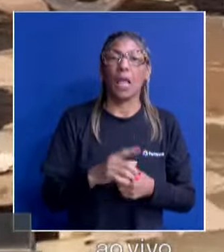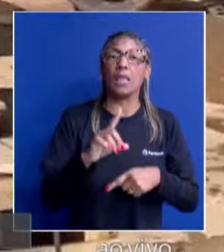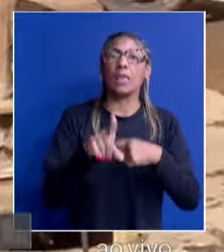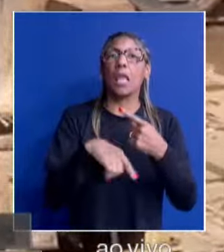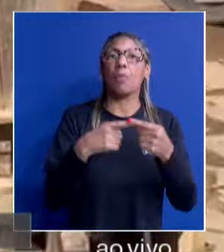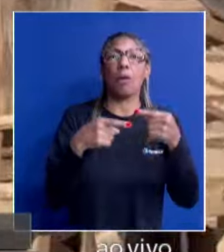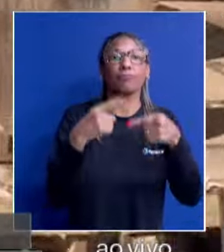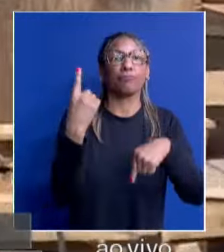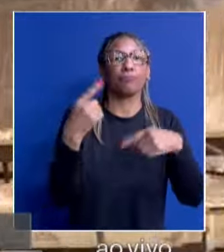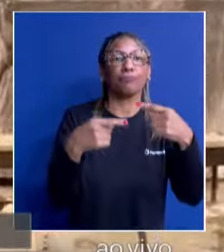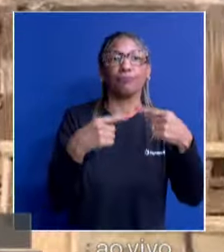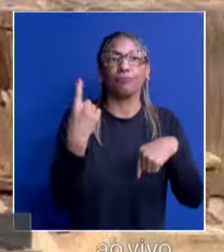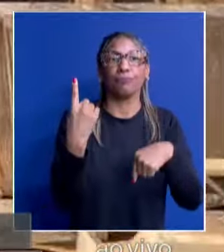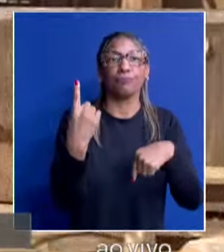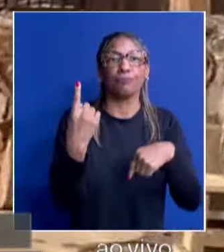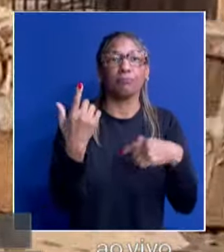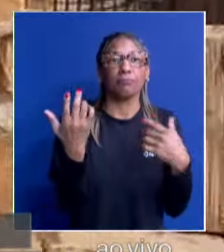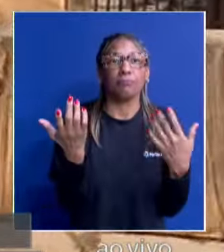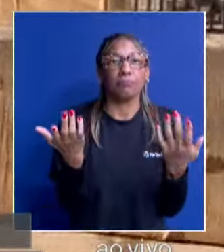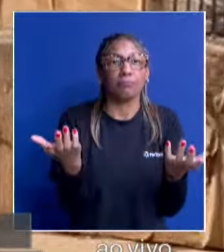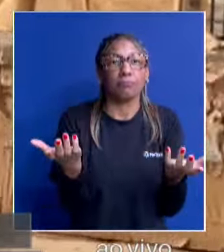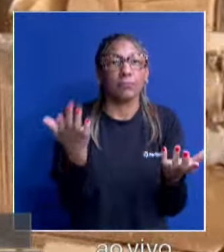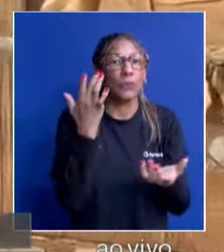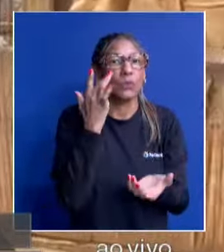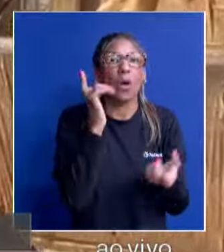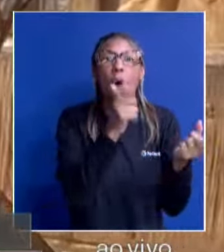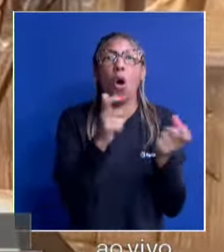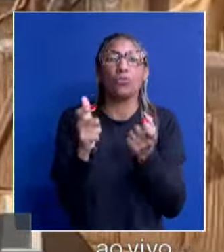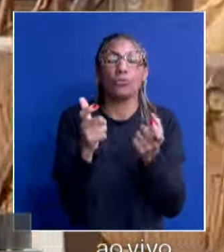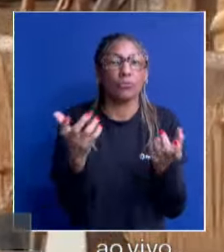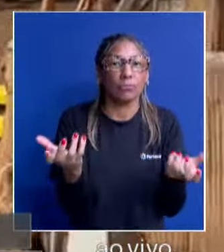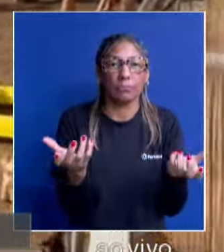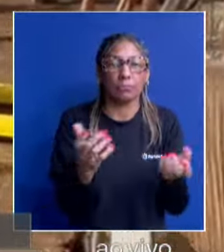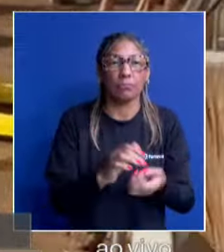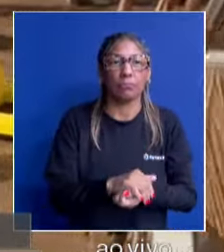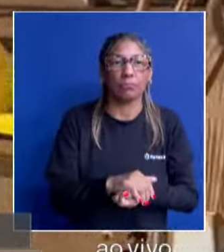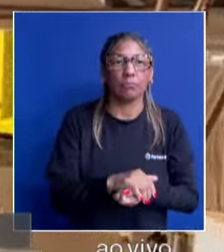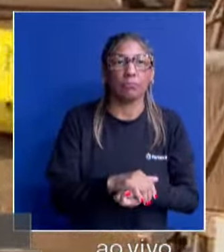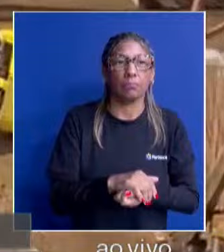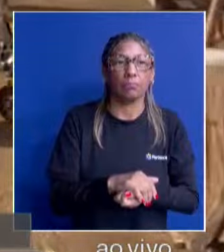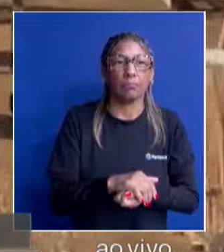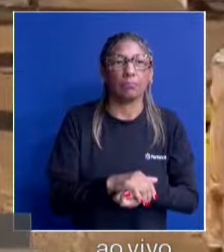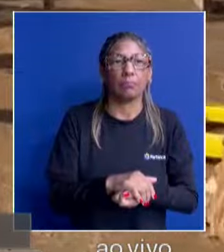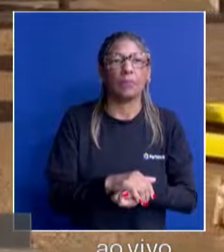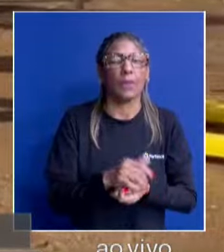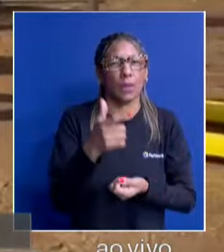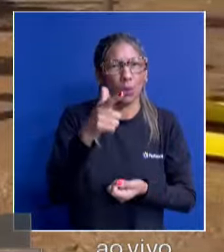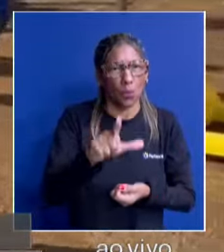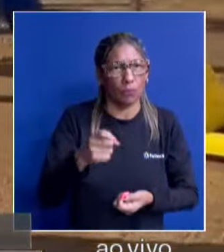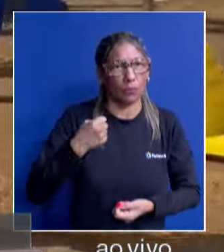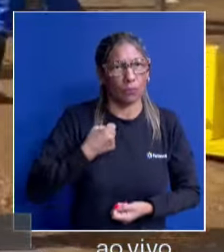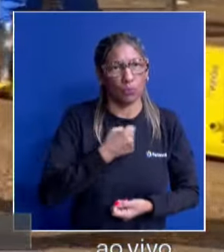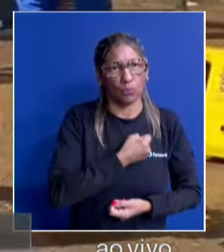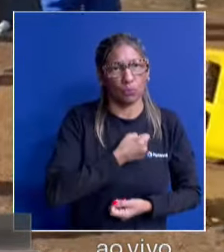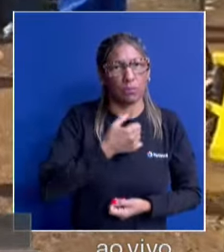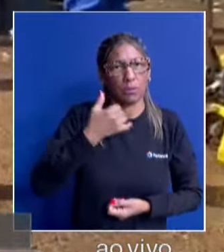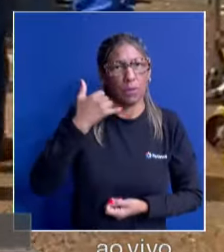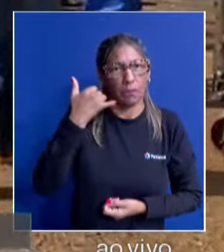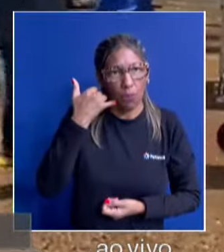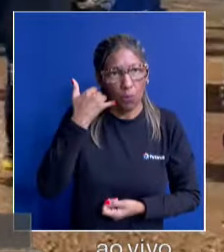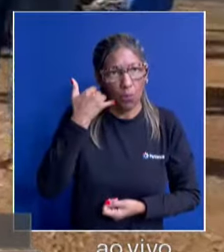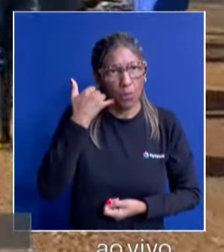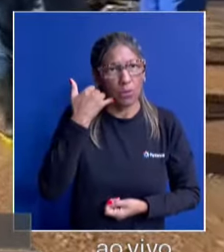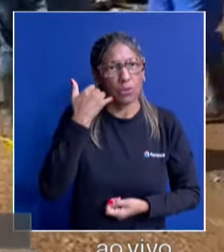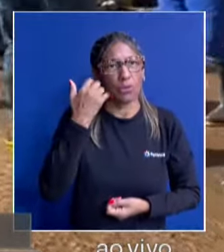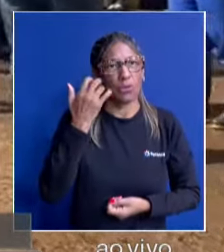contato lá com o abrigo de lá. E aí, a gente não estava em que estava agora. Então, até para repetir, o telefone, né? O Mota já